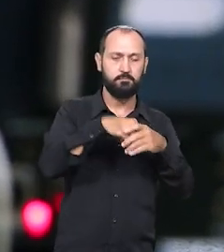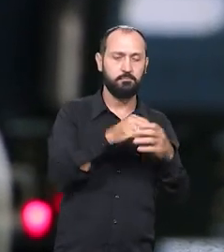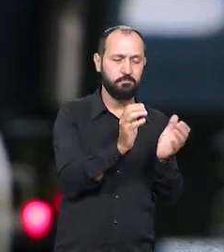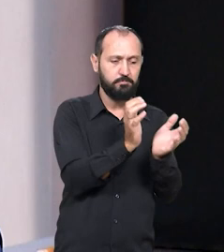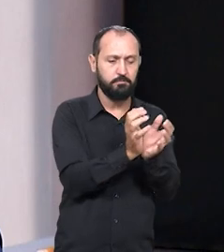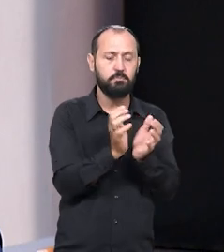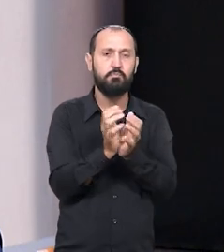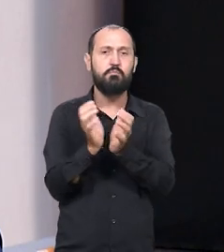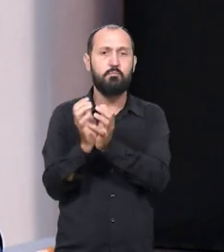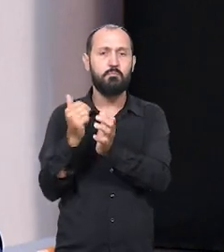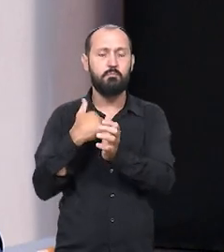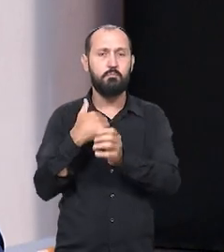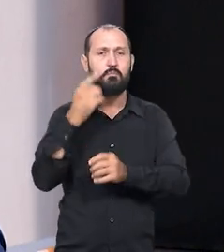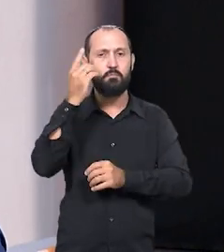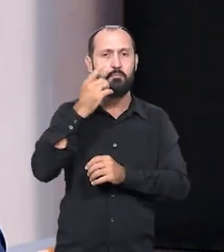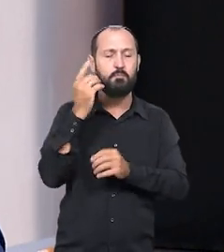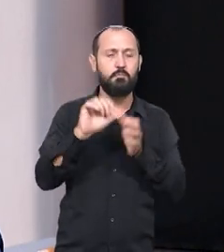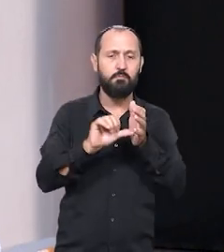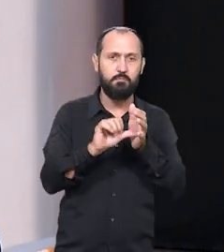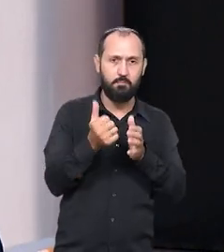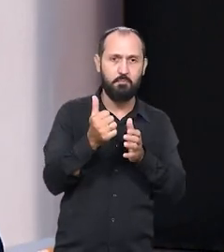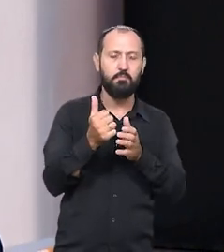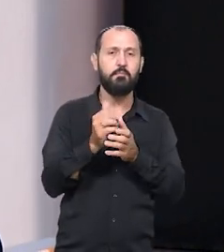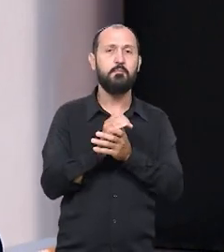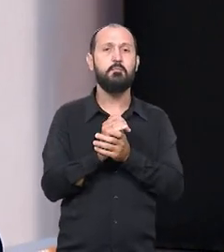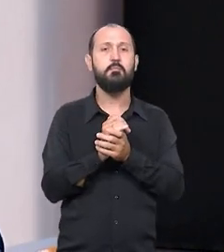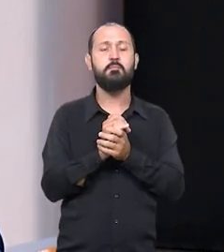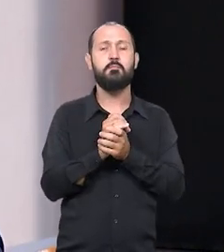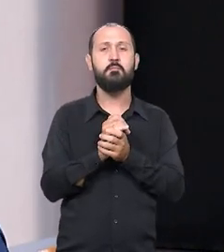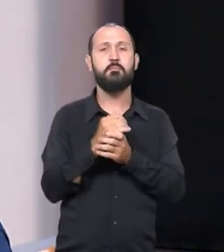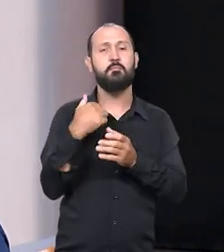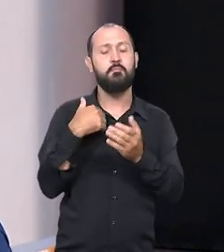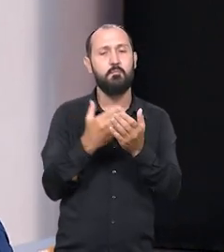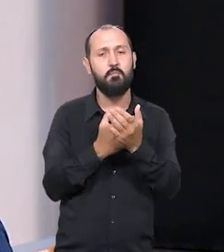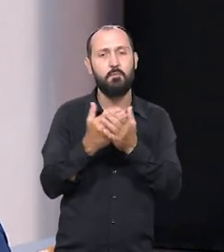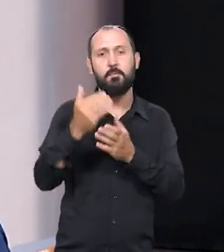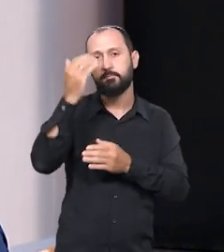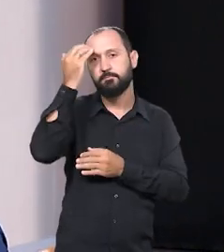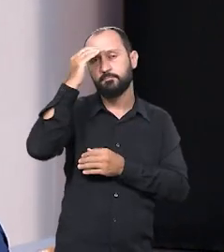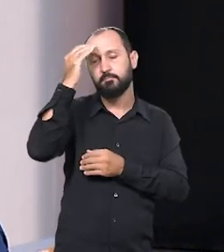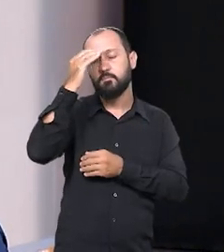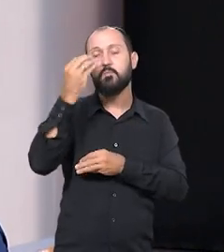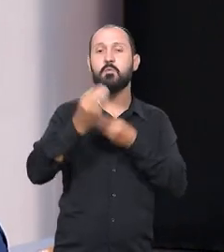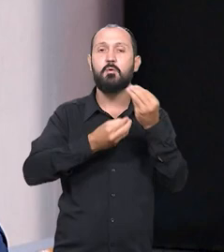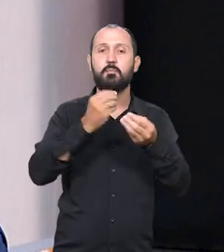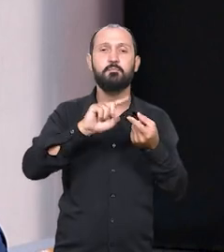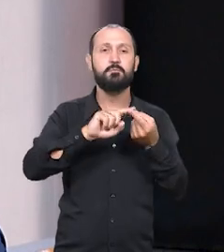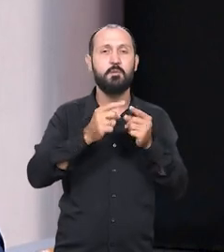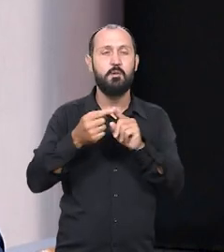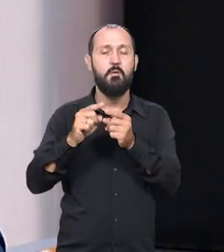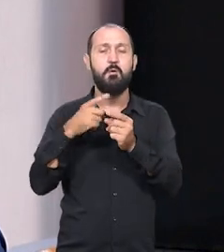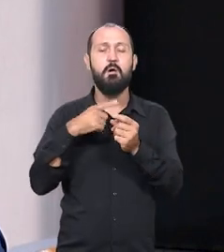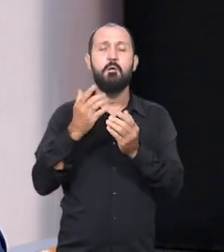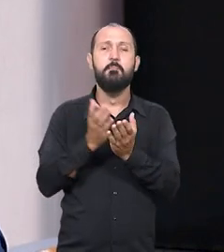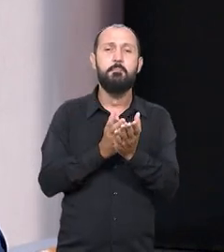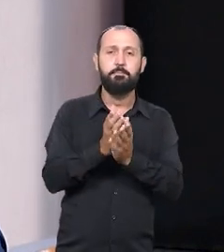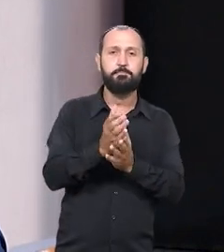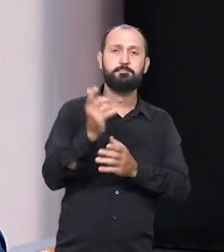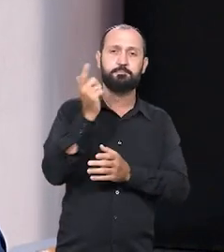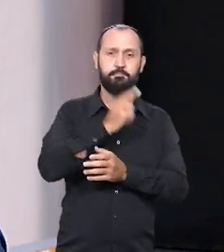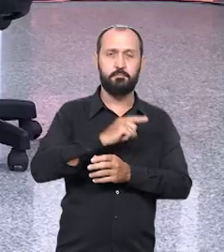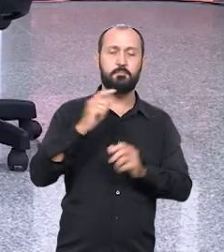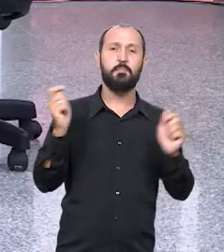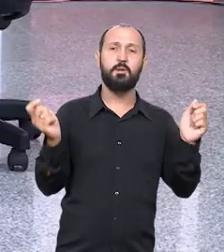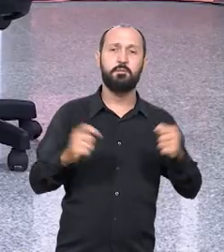eu sou um parlamentar de primeiro mandato, como eu disse, a gente está tentando entender quais são as ferramentas e os caminhos para conseguir ter uma eficácia no